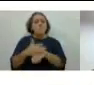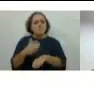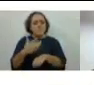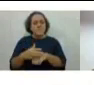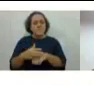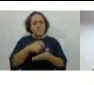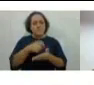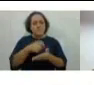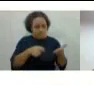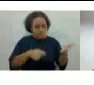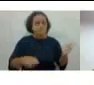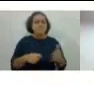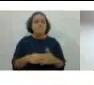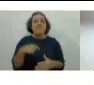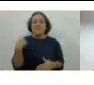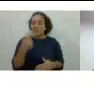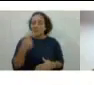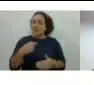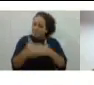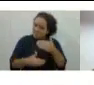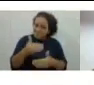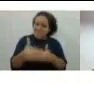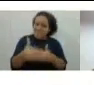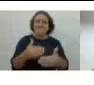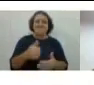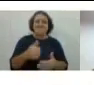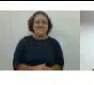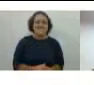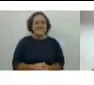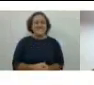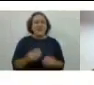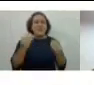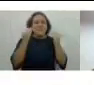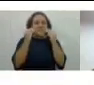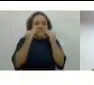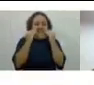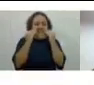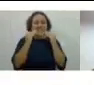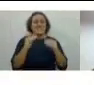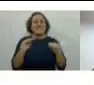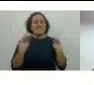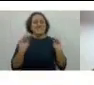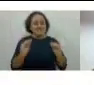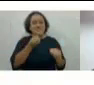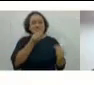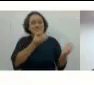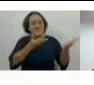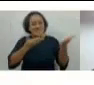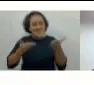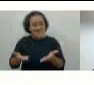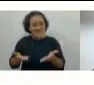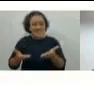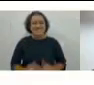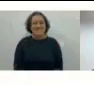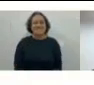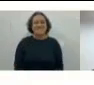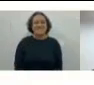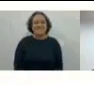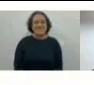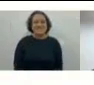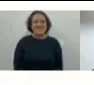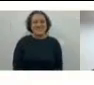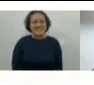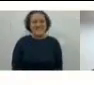da disciplina de práticas de linguagem. E vamos que vamos, né? Vamos em frente. Beijo grande a vocês, sejam bem